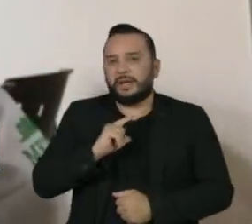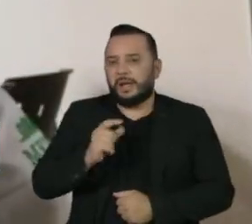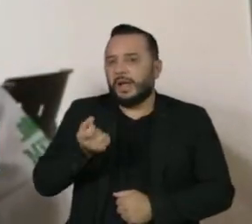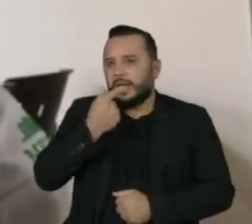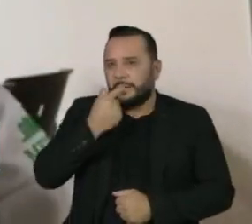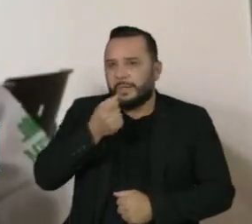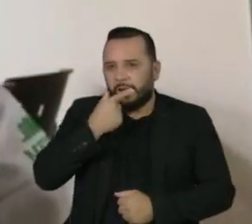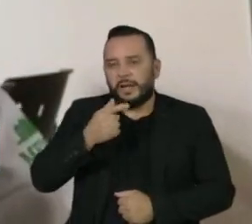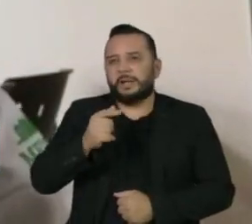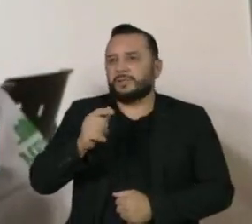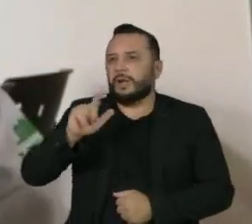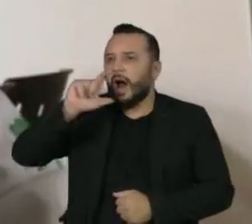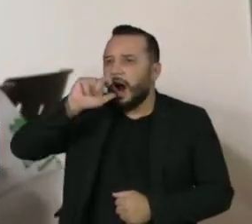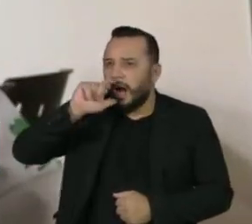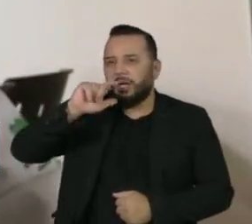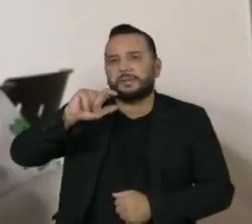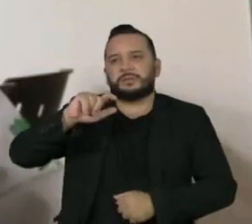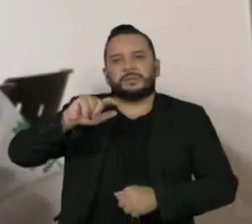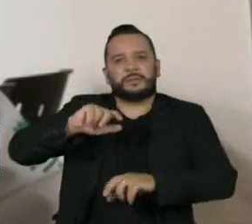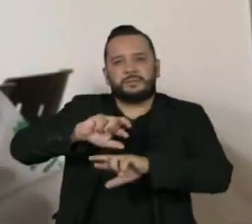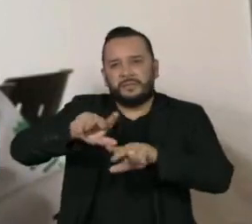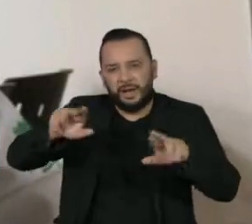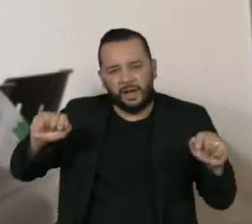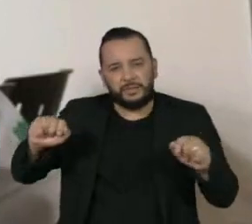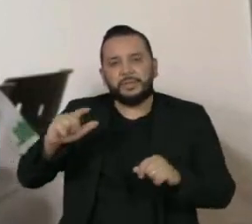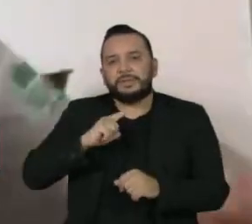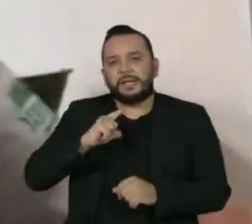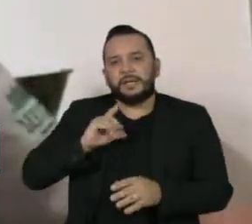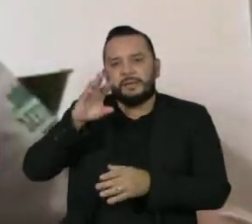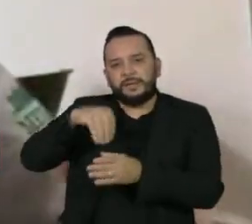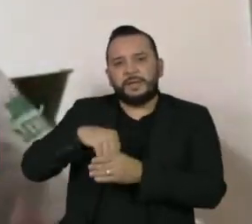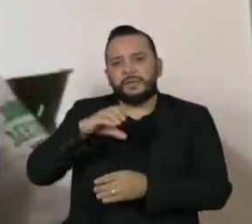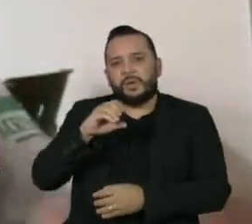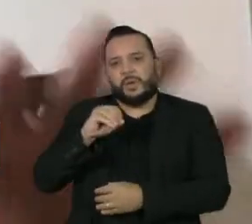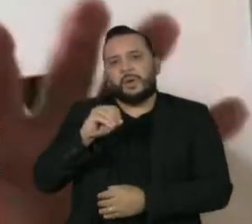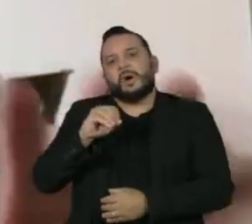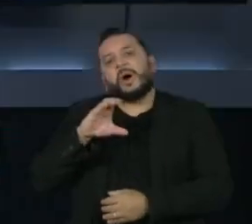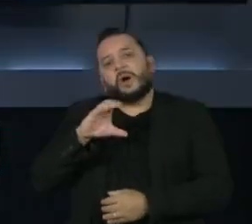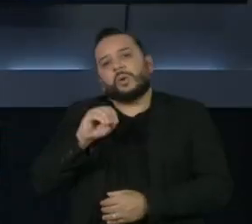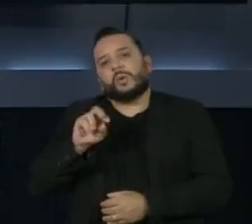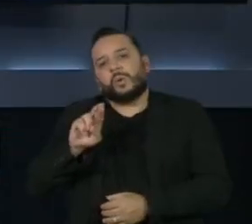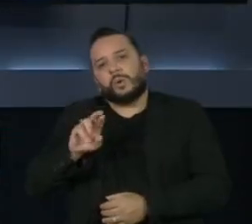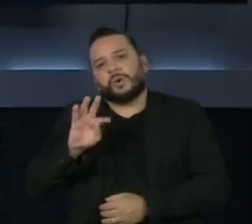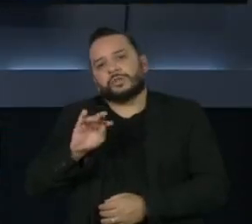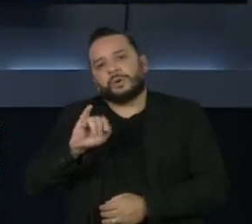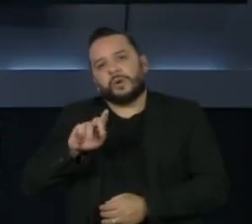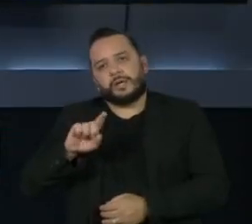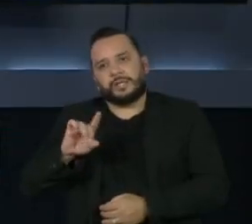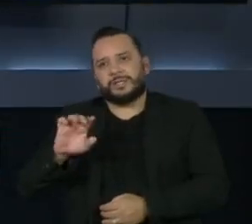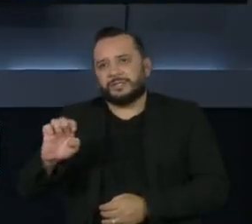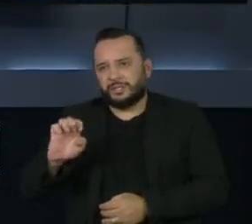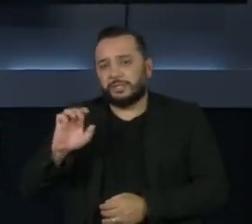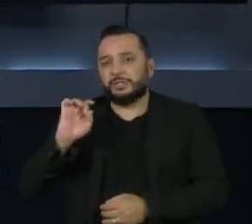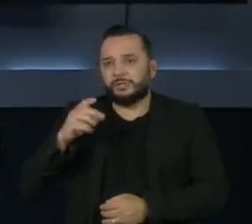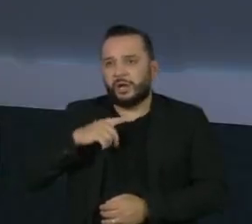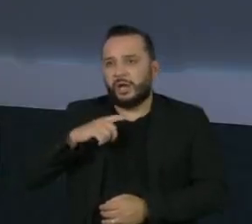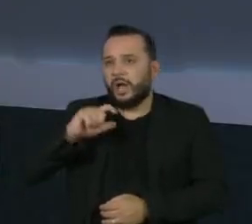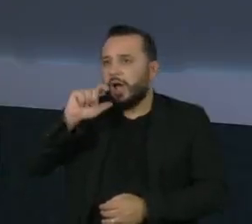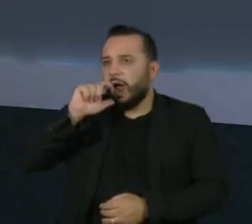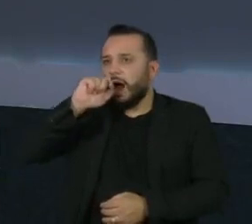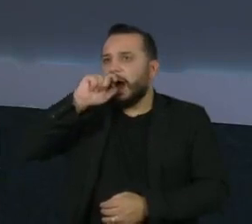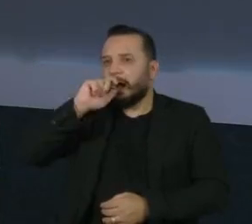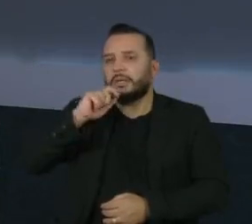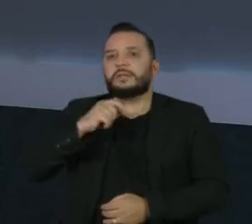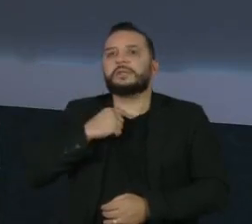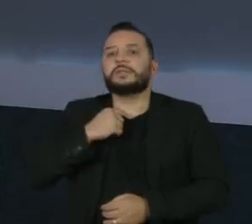medicamentos nessa linha do corticoide, mas tópico, vamos dizer assim, ele fica só na via respiratória, é muito